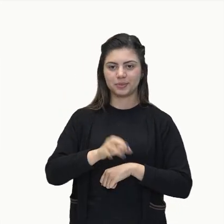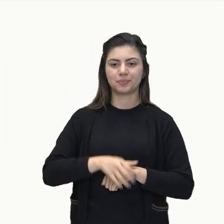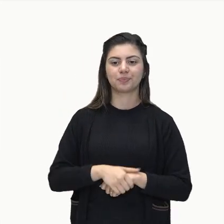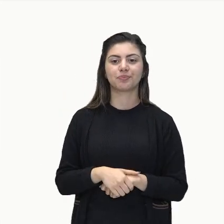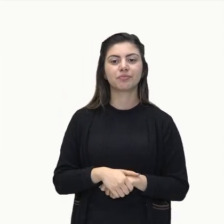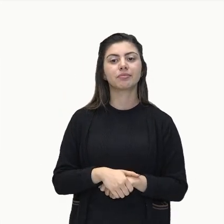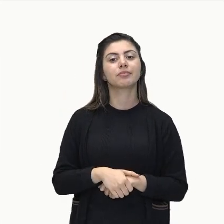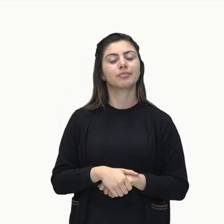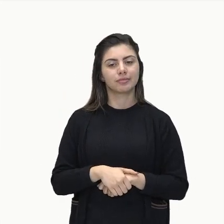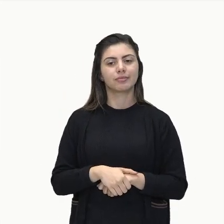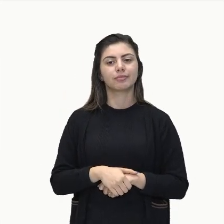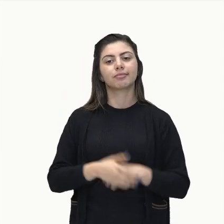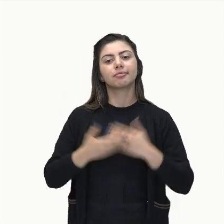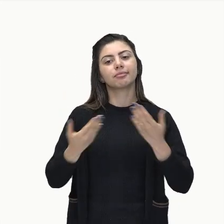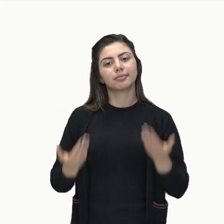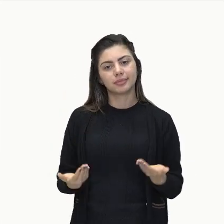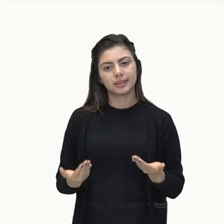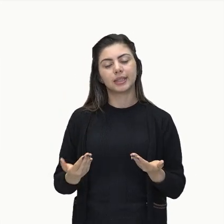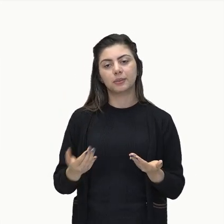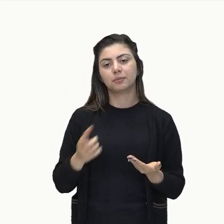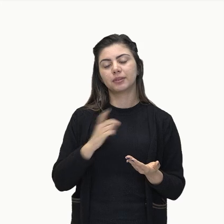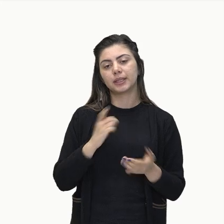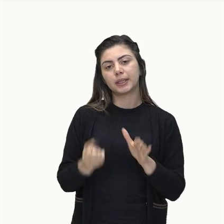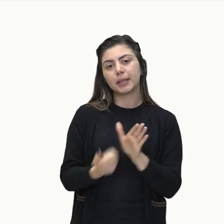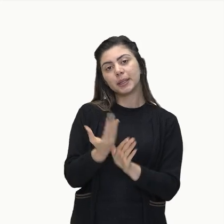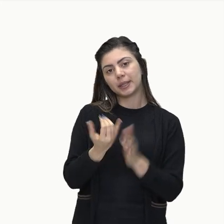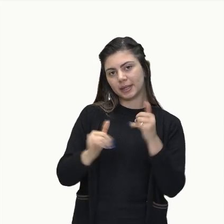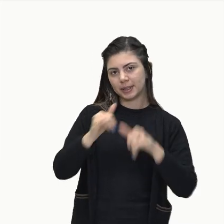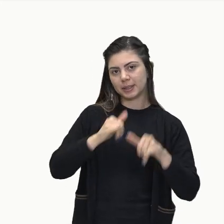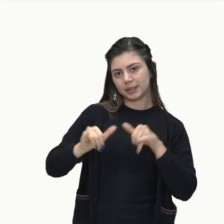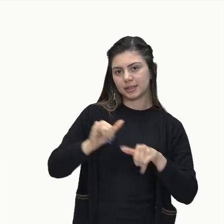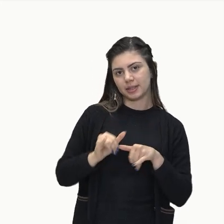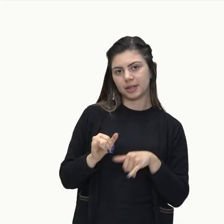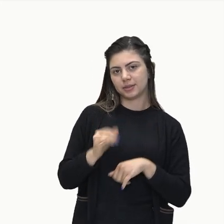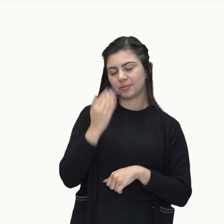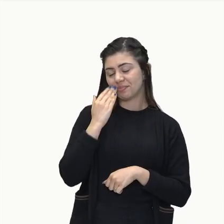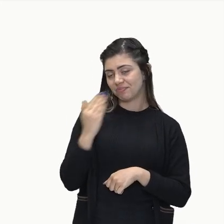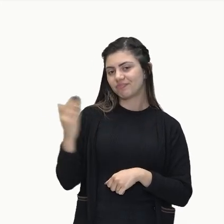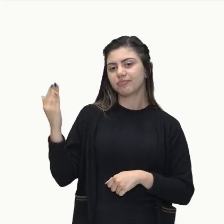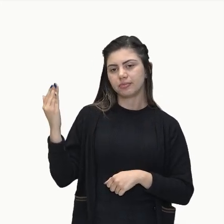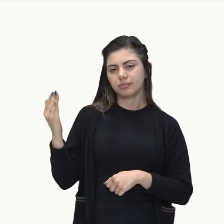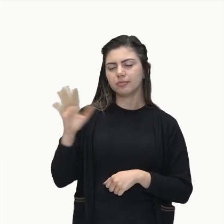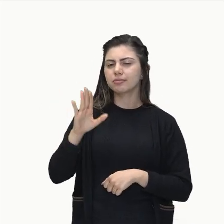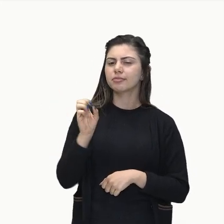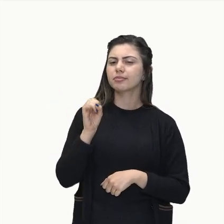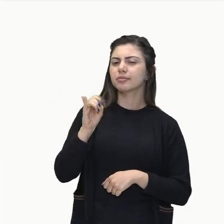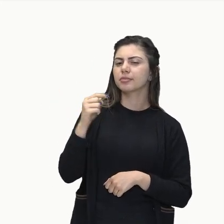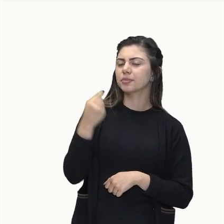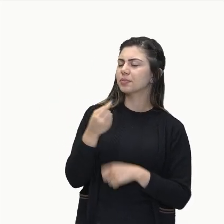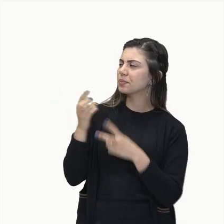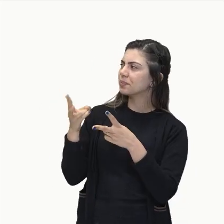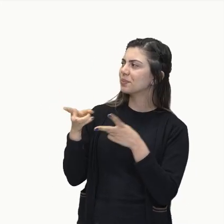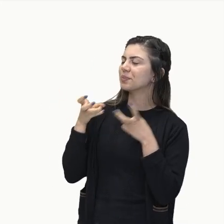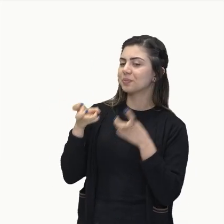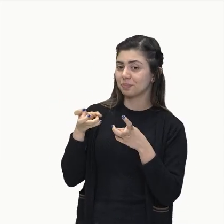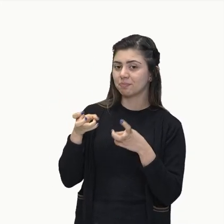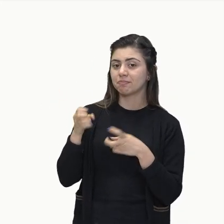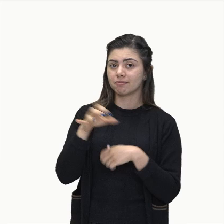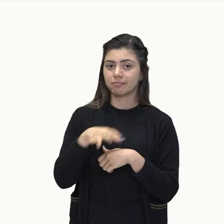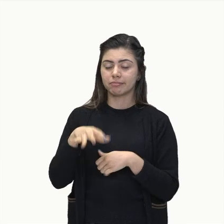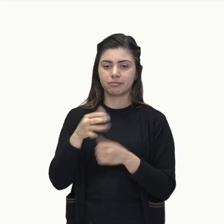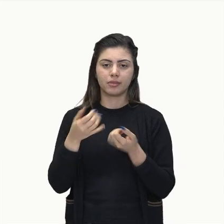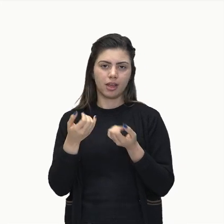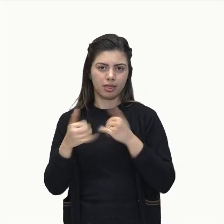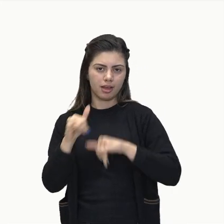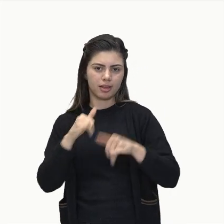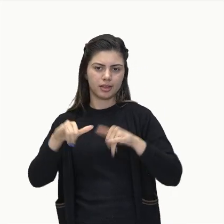Então aqui é que ela vai gerar a eletricidade, tá, gente? Se nós analisarmos energeticamente o que